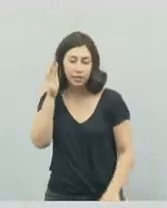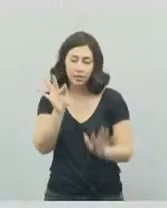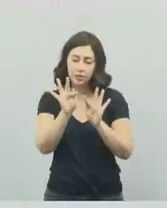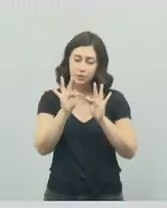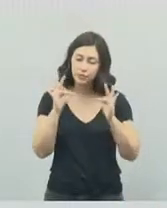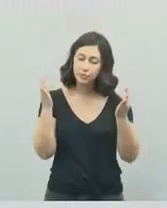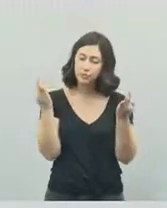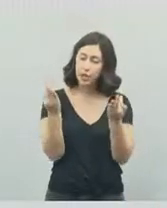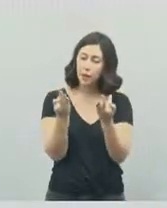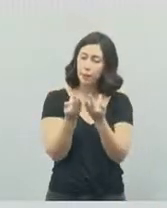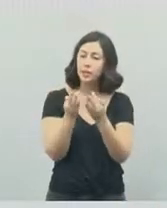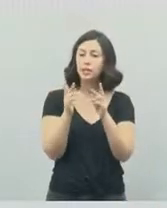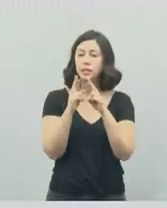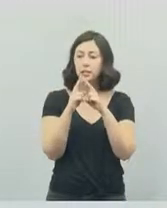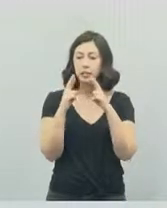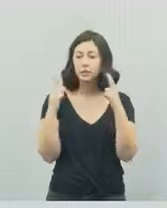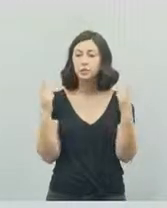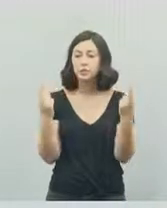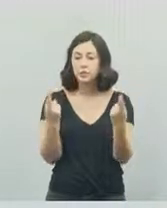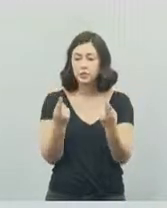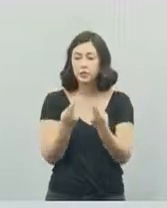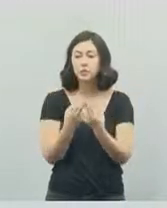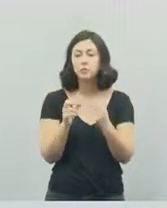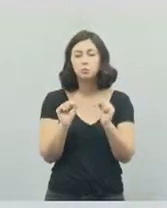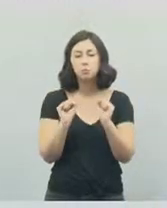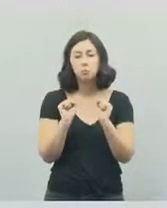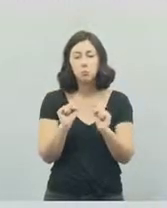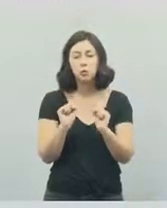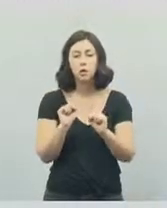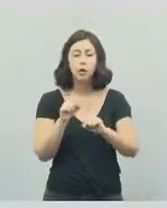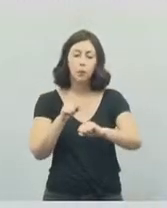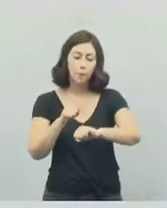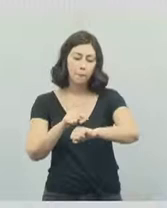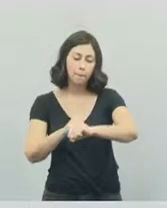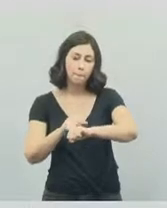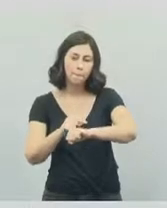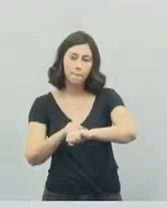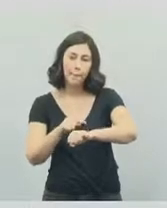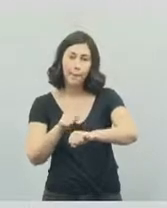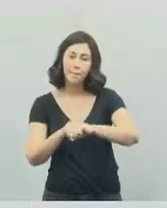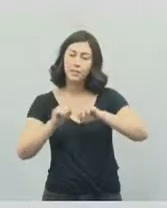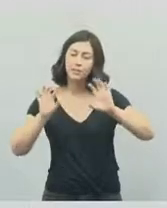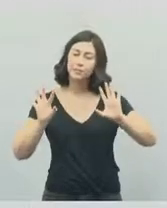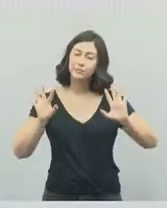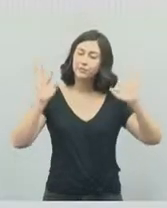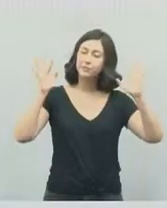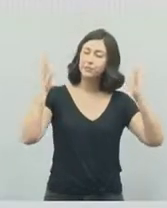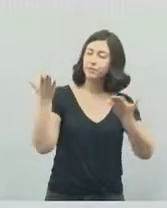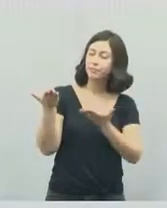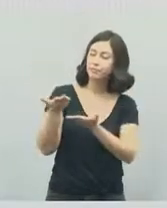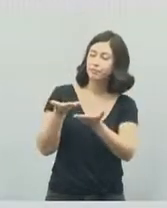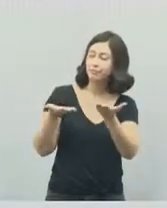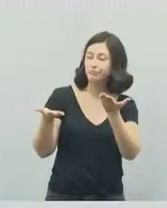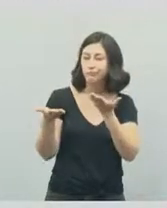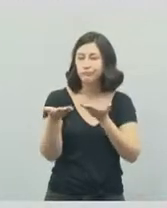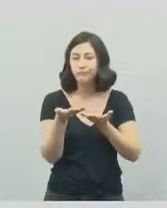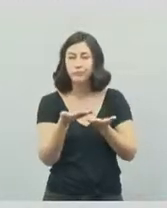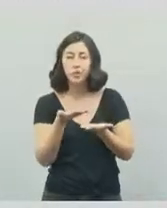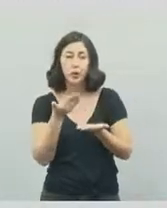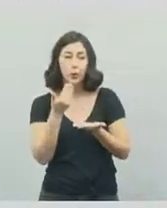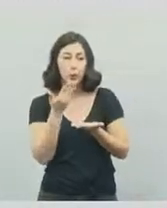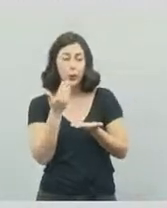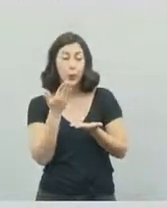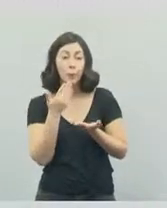reuniram ali no Parque da Cidade, puderam ter um momento de confraternização entre famílias, fazer um piquenique.